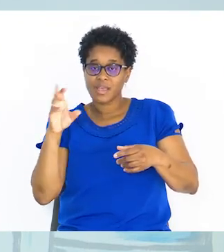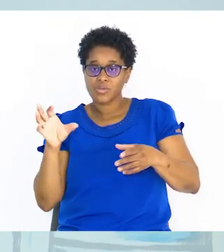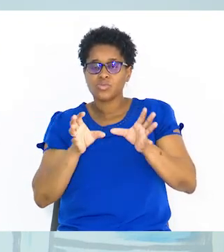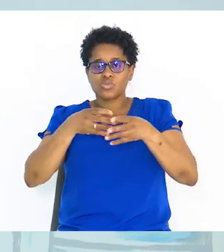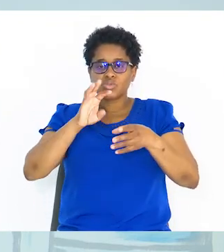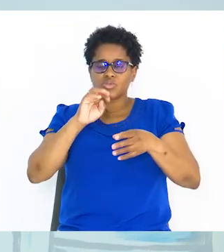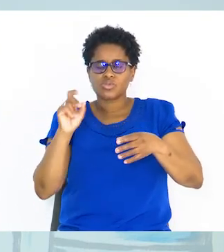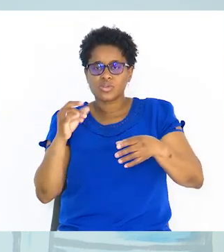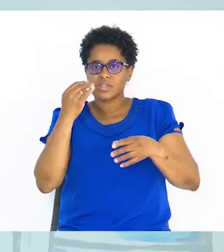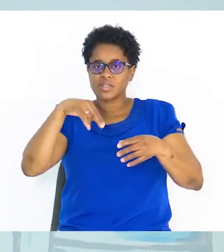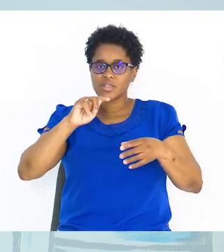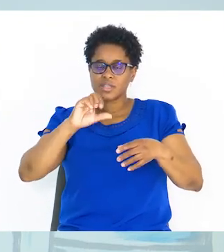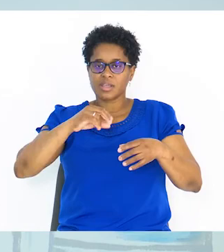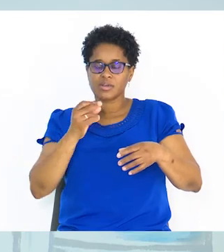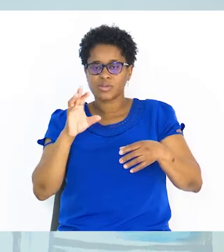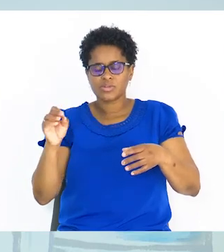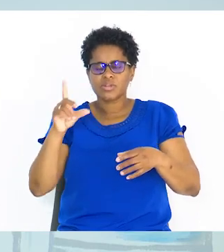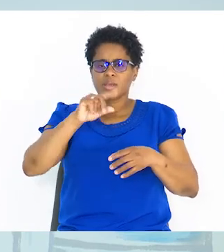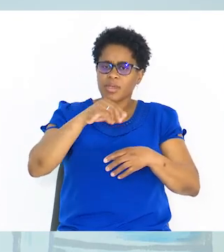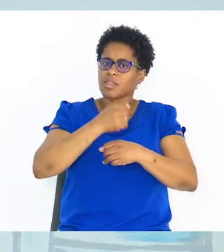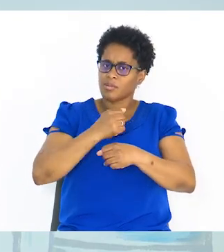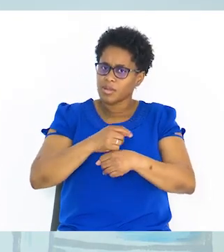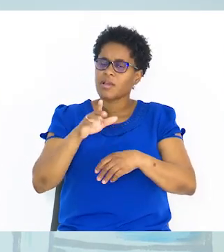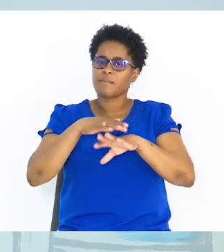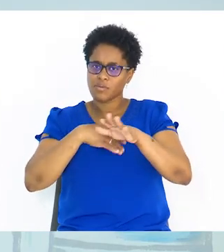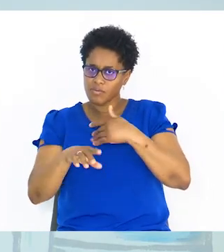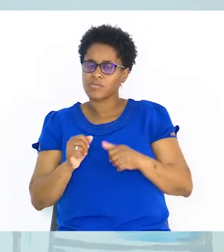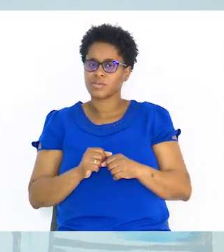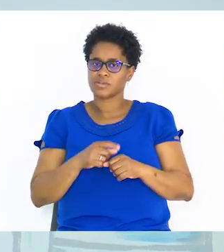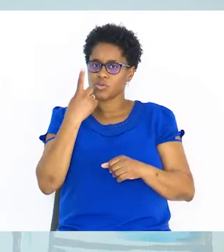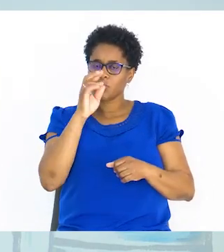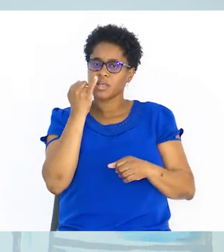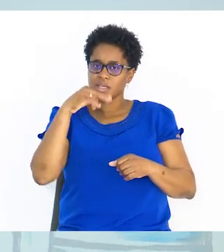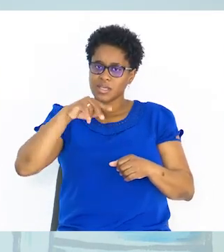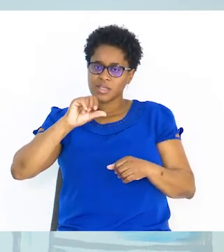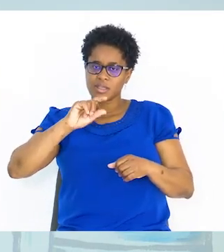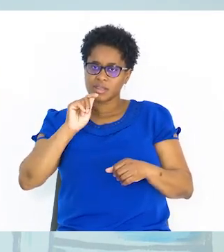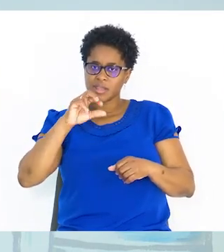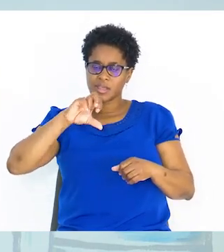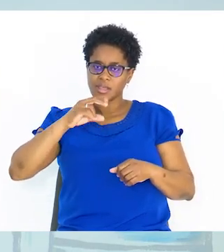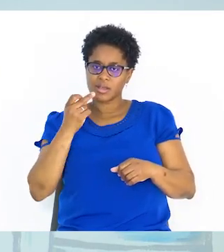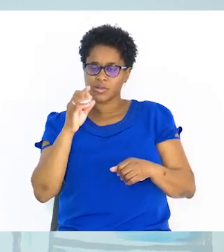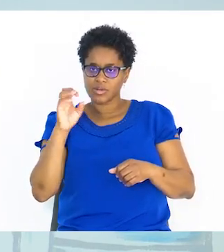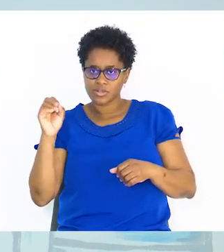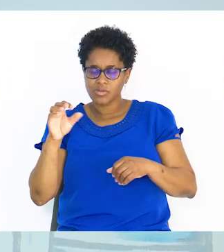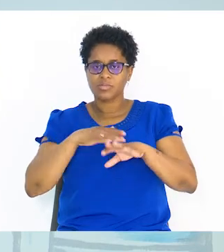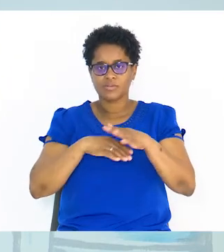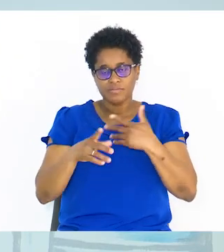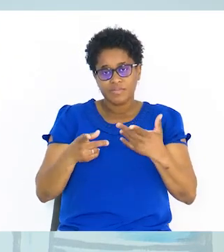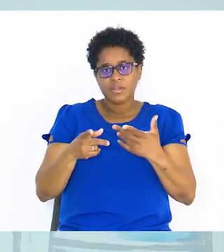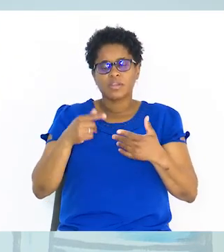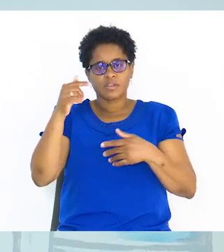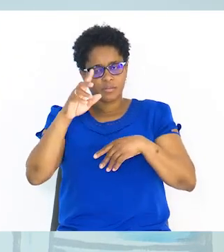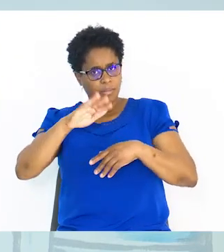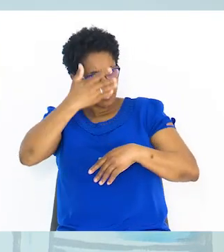conjuntos, soluções das ineguações. Também vimos que para resolver uma inequação, para resolver a disjunção,